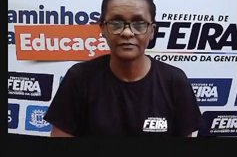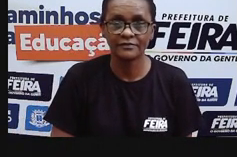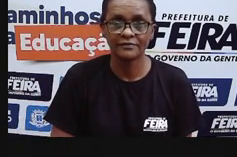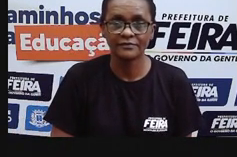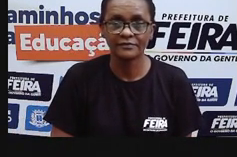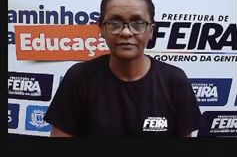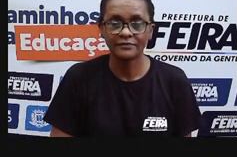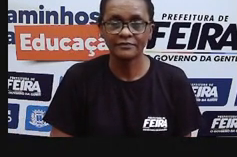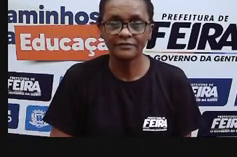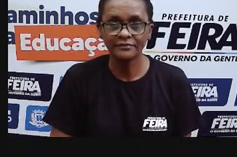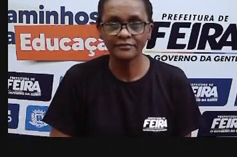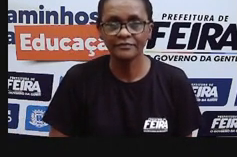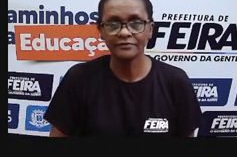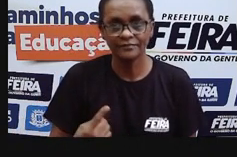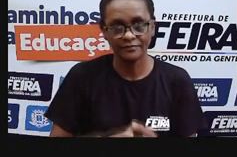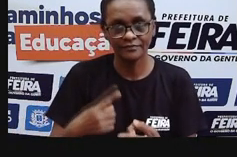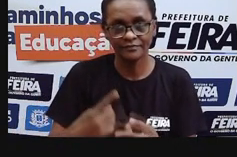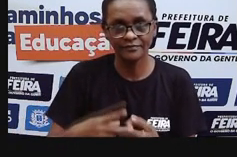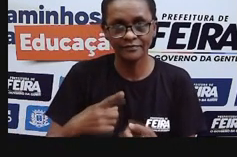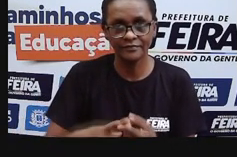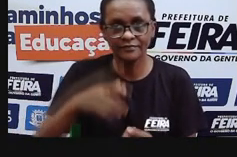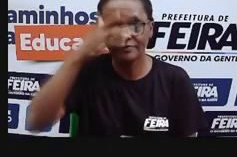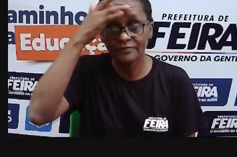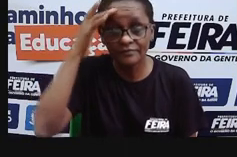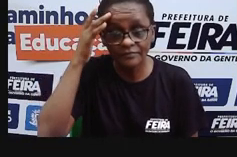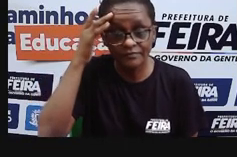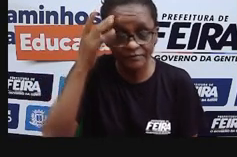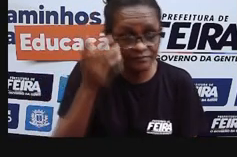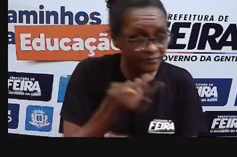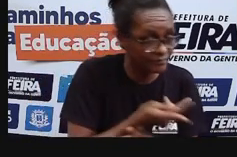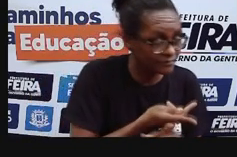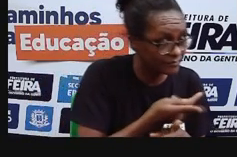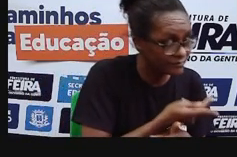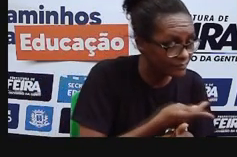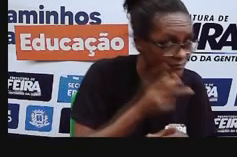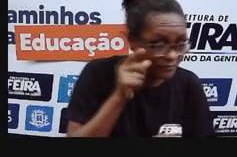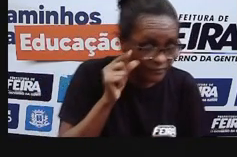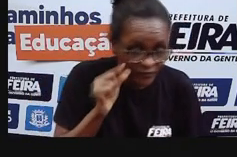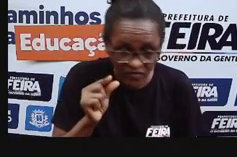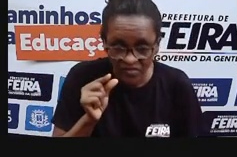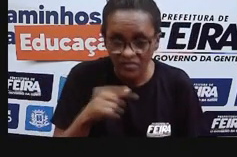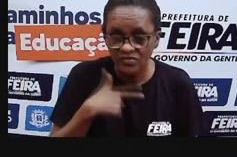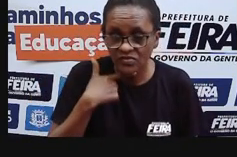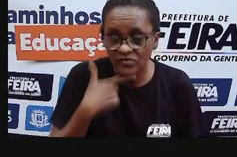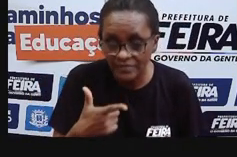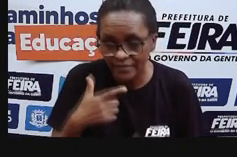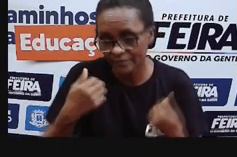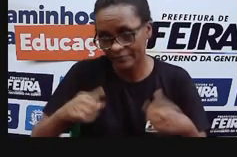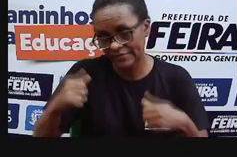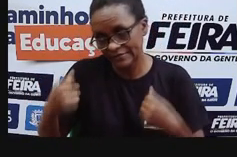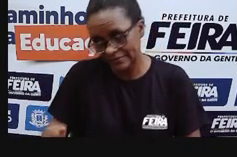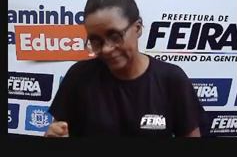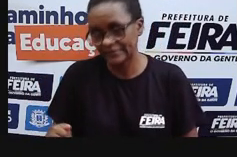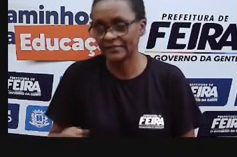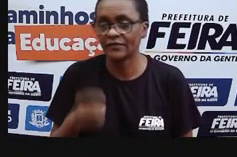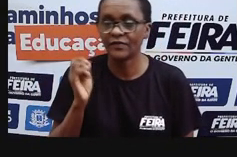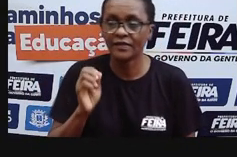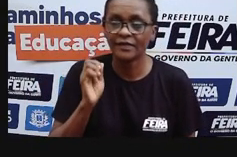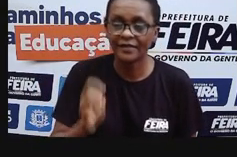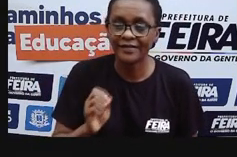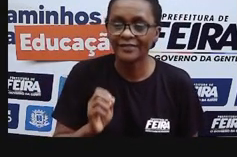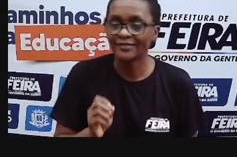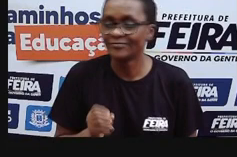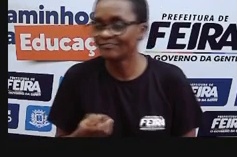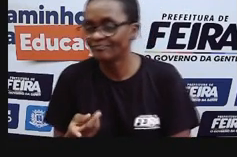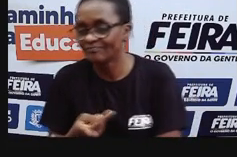convergência dessa lente, que vai gerar uma imagem. E aí, essa imagem, ela é uma